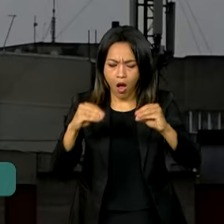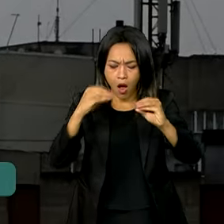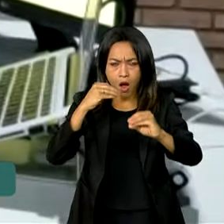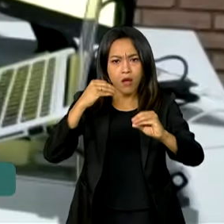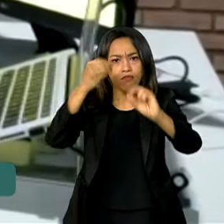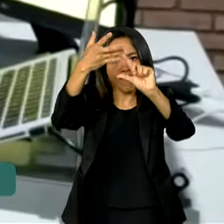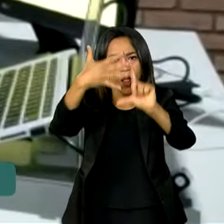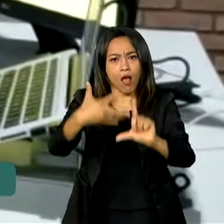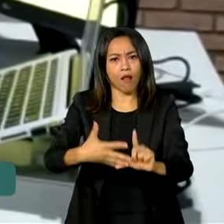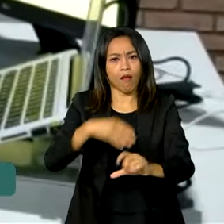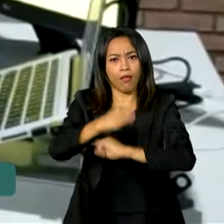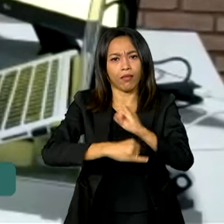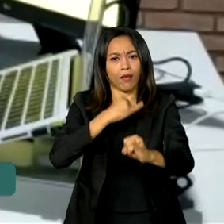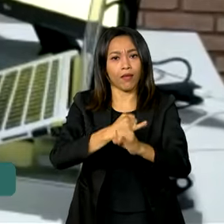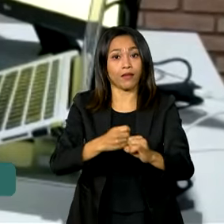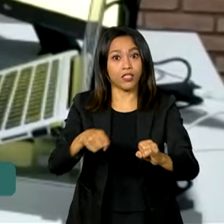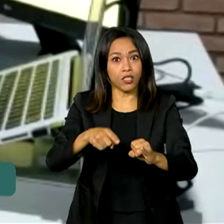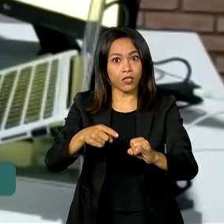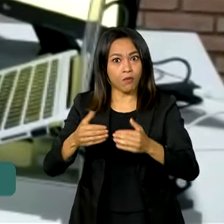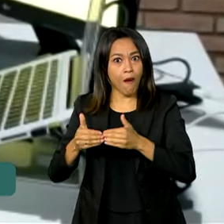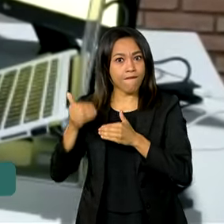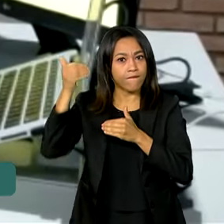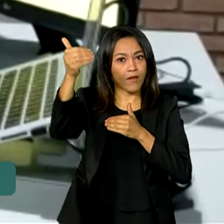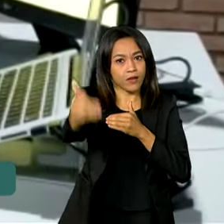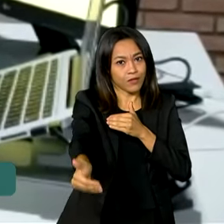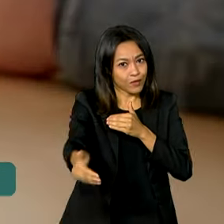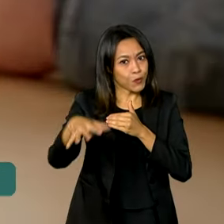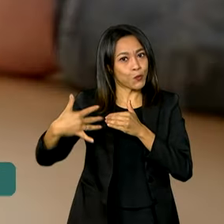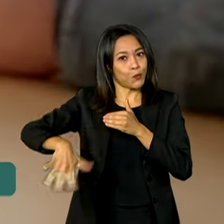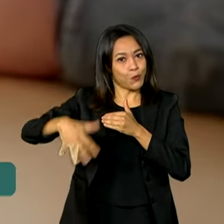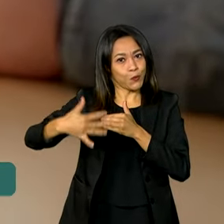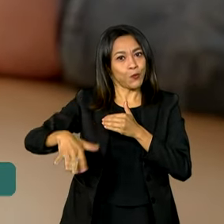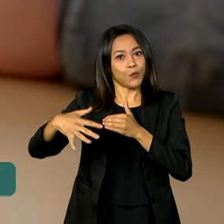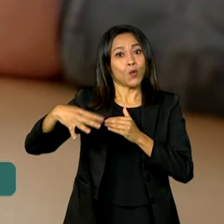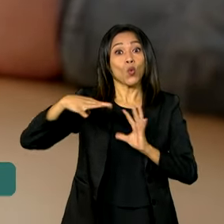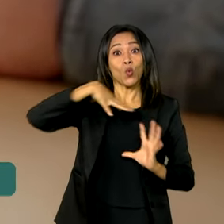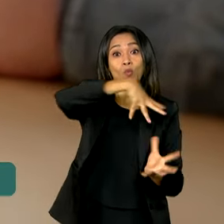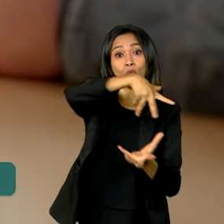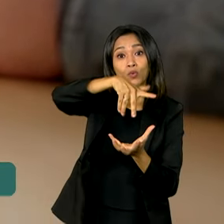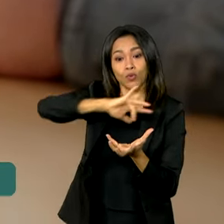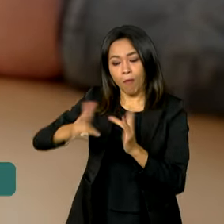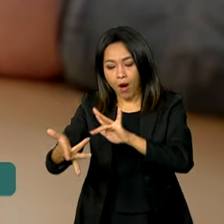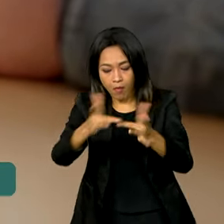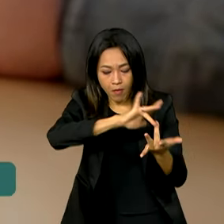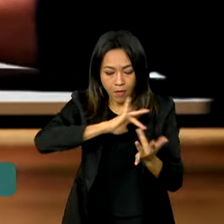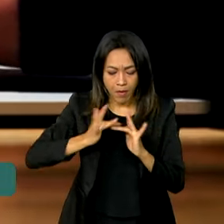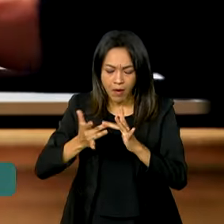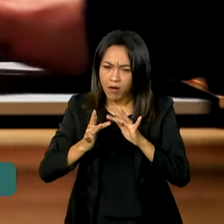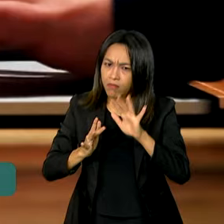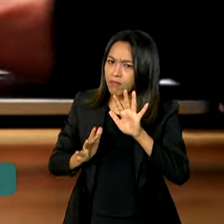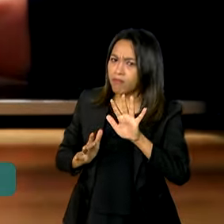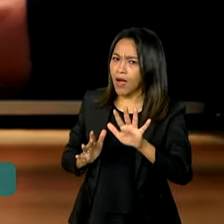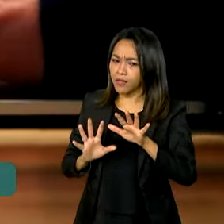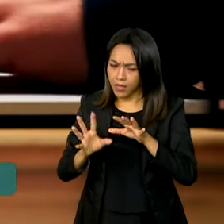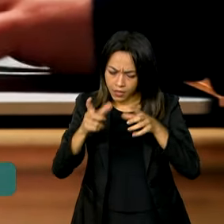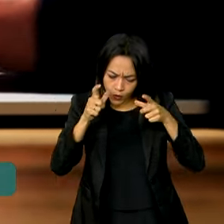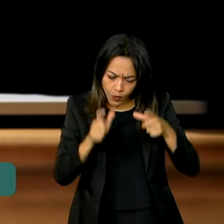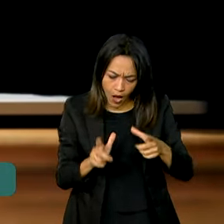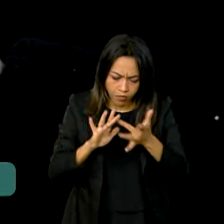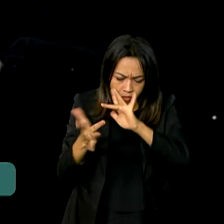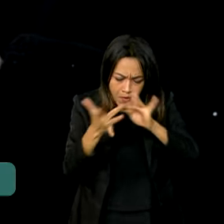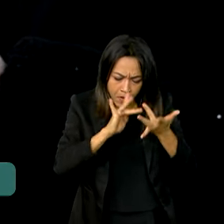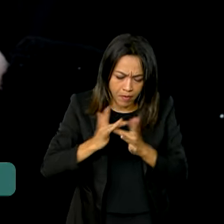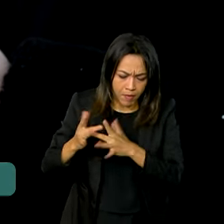virtual. Um avanço num planeta cada dia mais globalizado. Mas o ciberespaço, ao